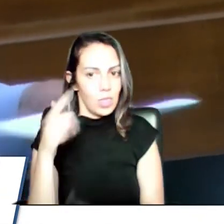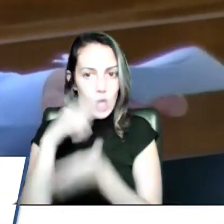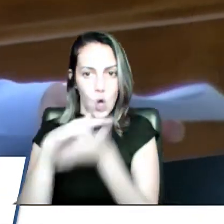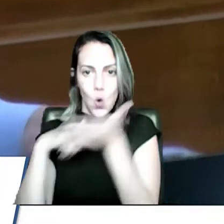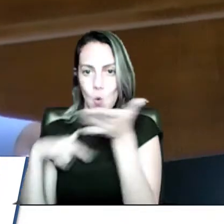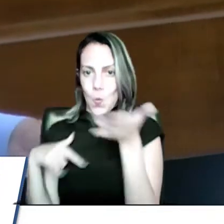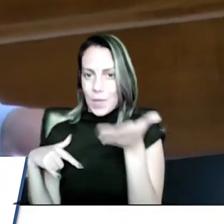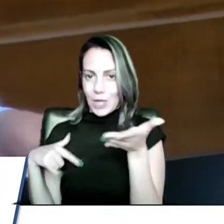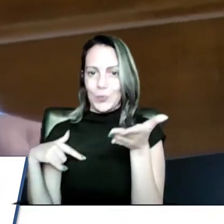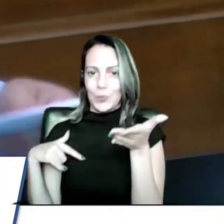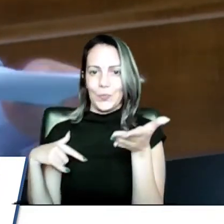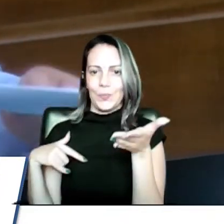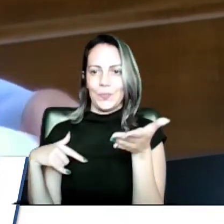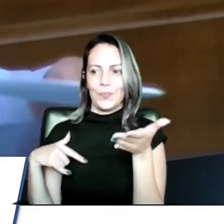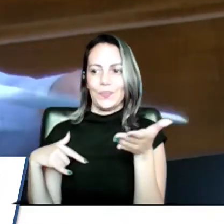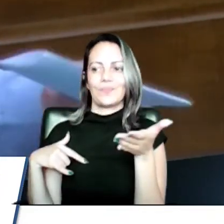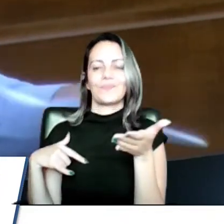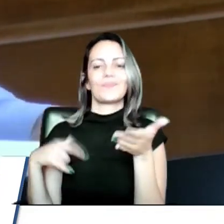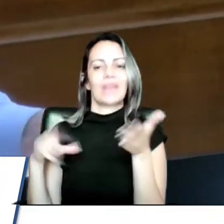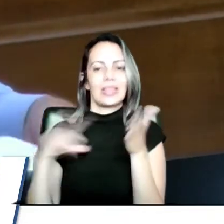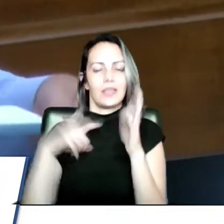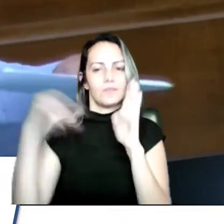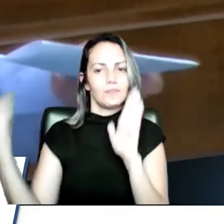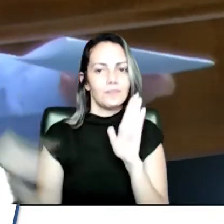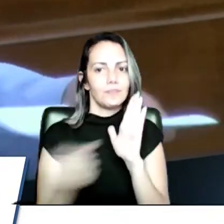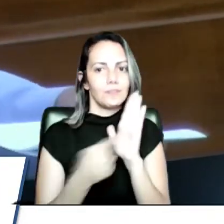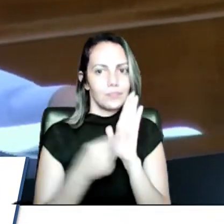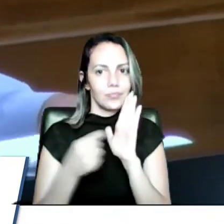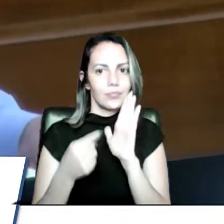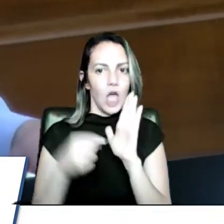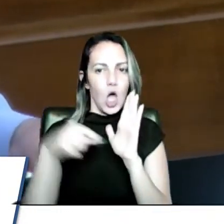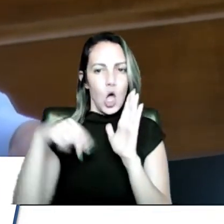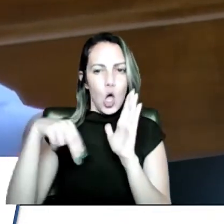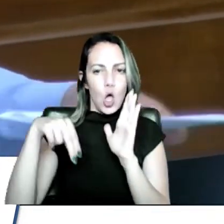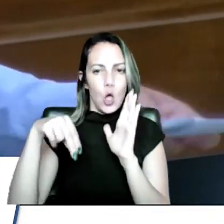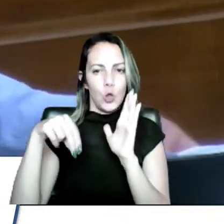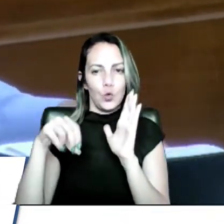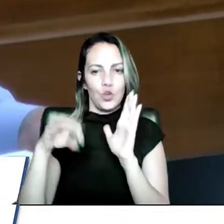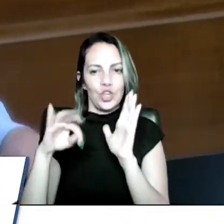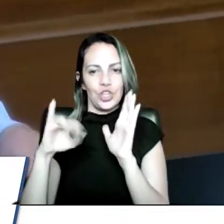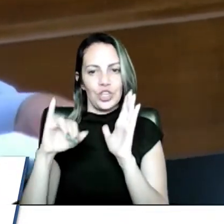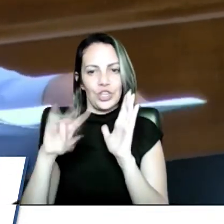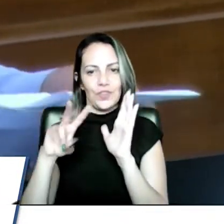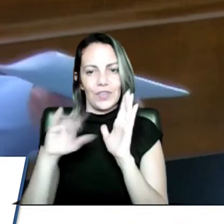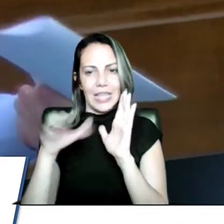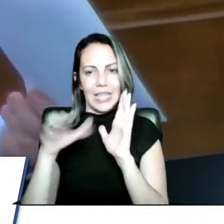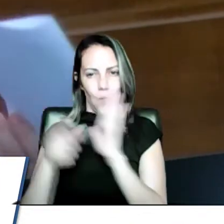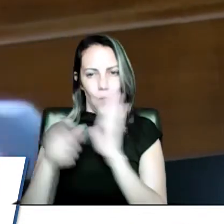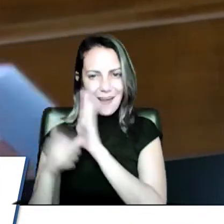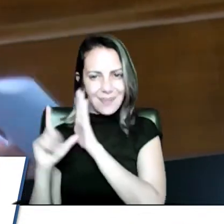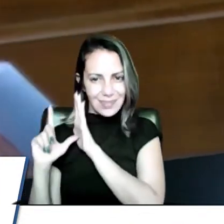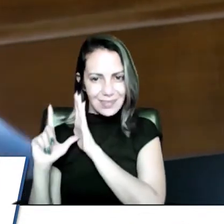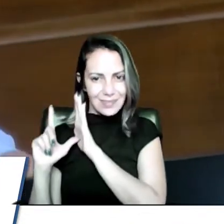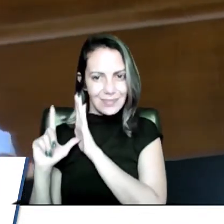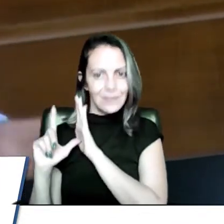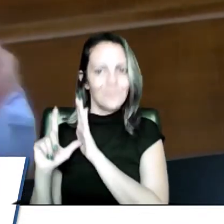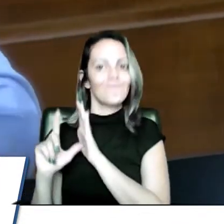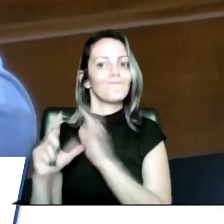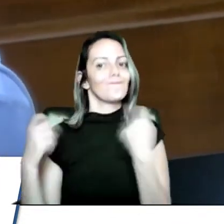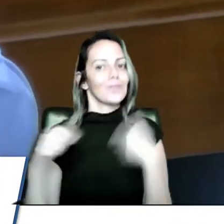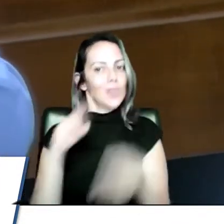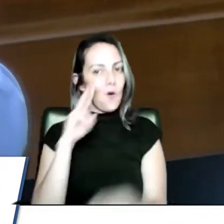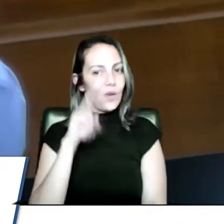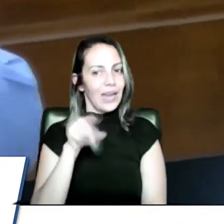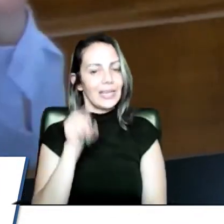foi feita alguma notificação antes, por isso que eu falo, tem que ser tudo apurado, tudo ser avaliado. Houve uma notificação e a orientação,